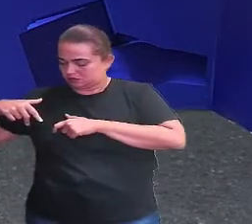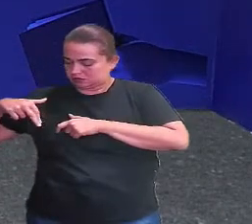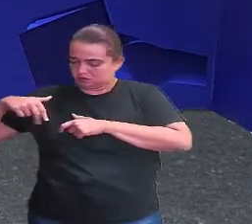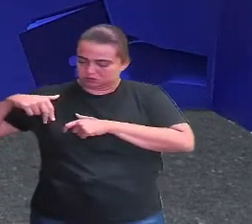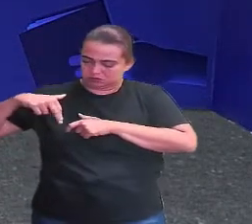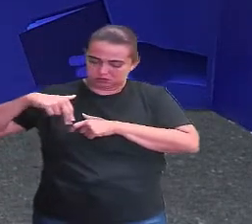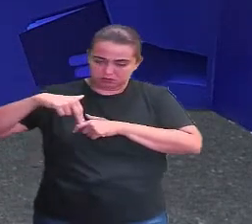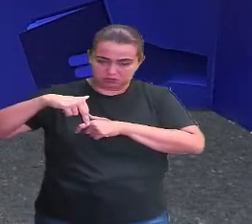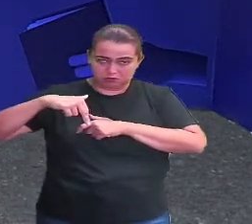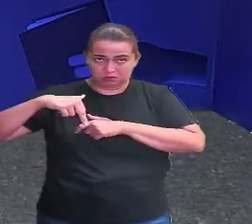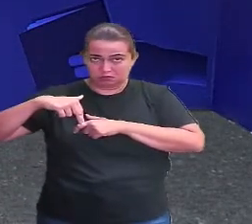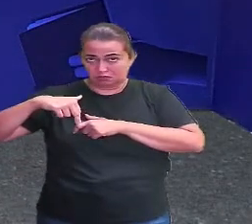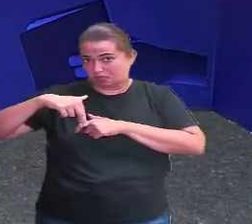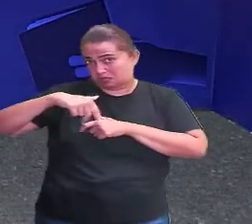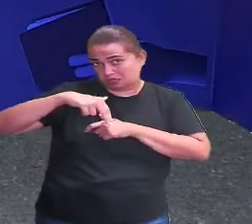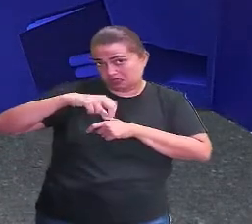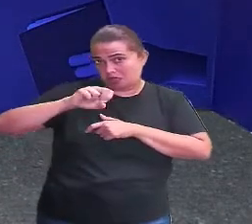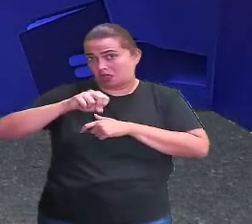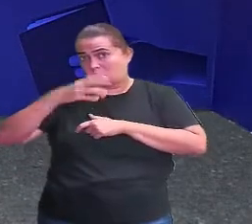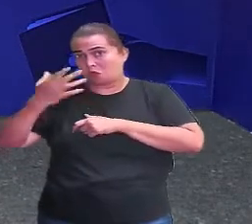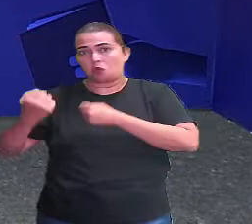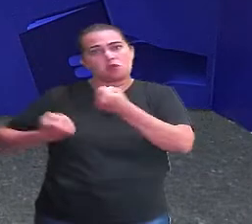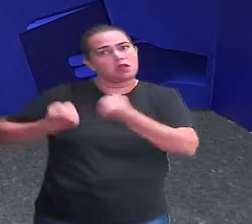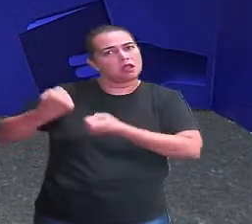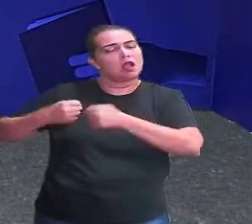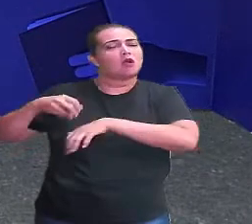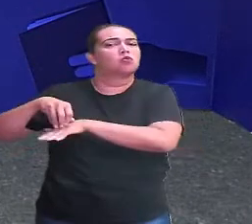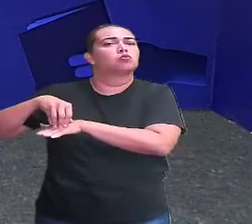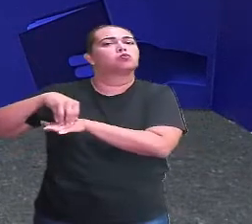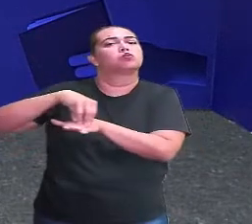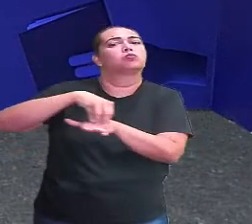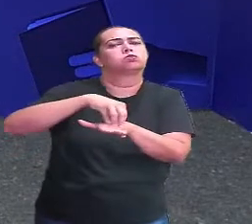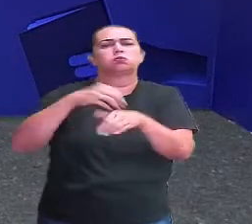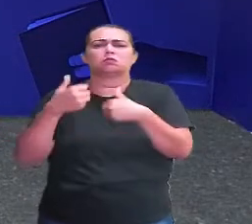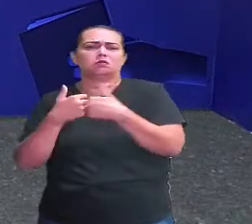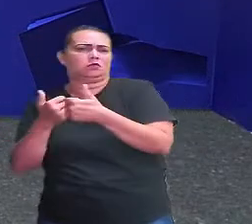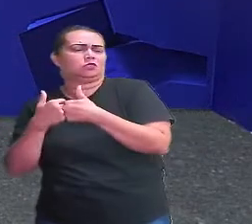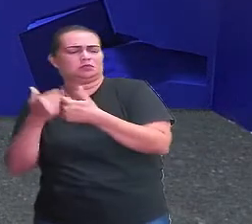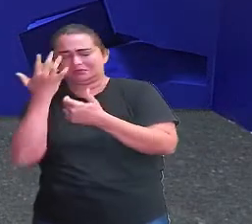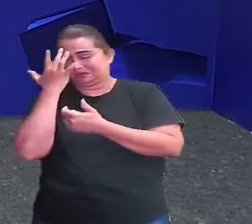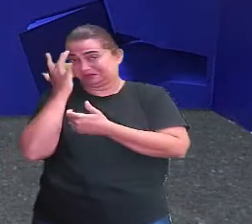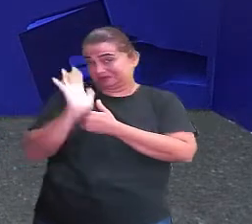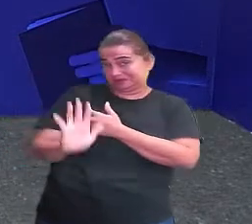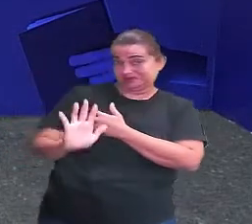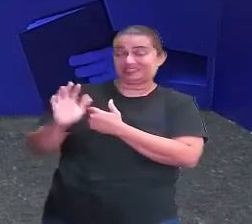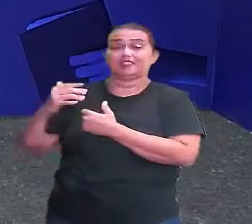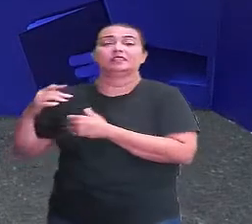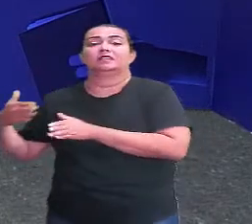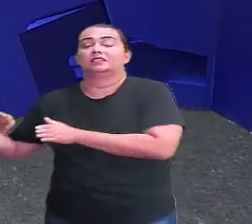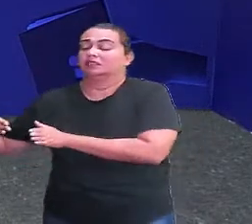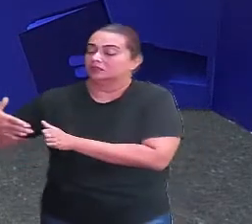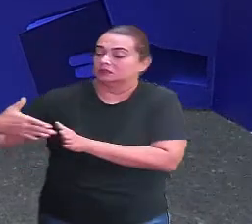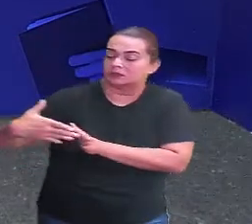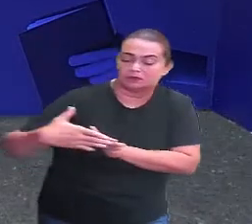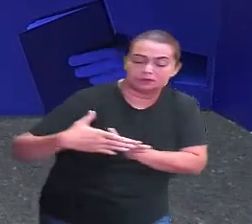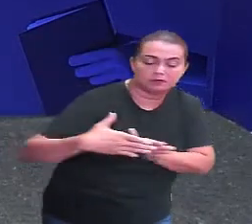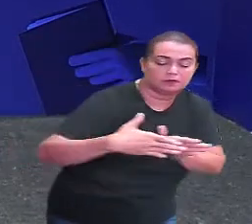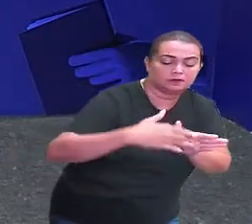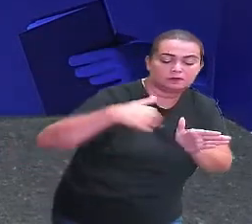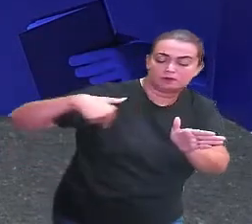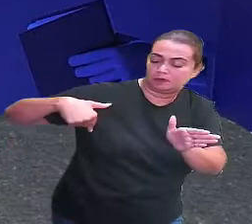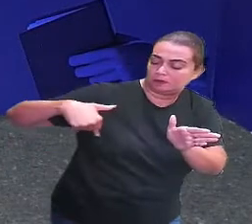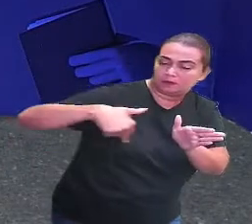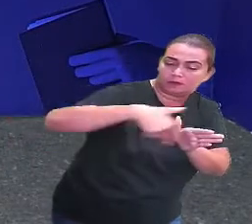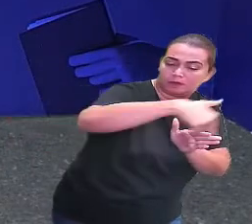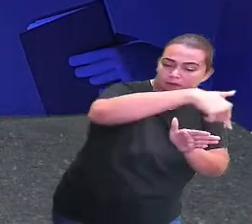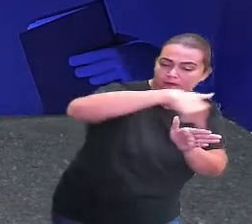carro, de ônibus, não sei, a pé, o percurso que você vai caminhar até a padaria, esse percurso eu chamo de